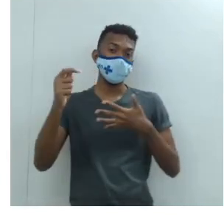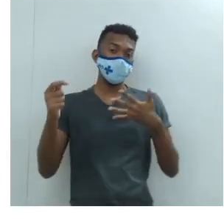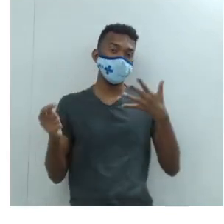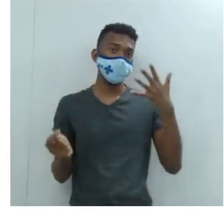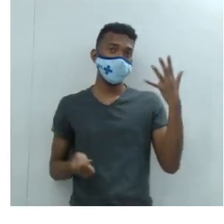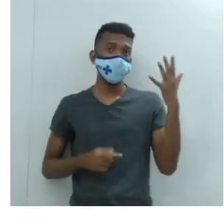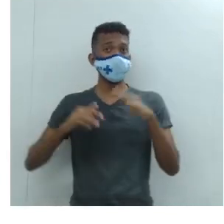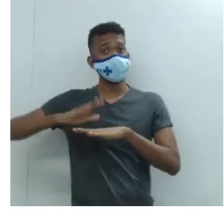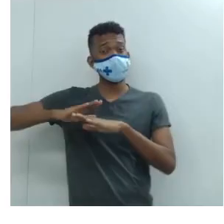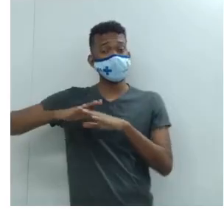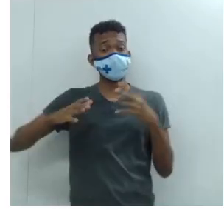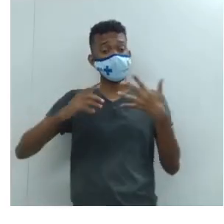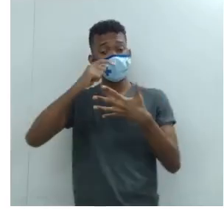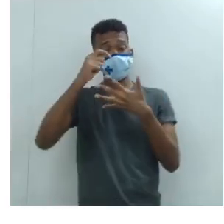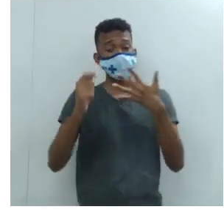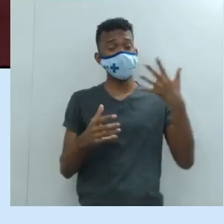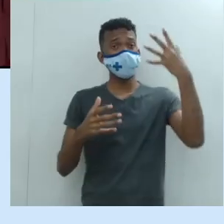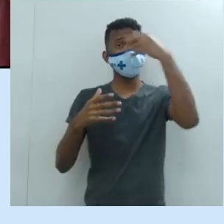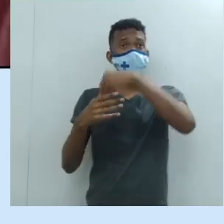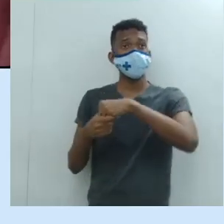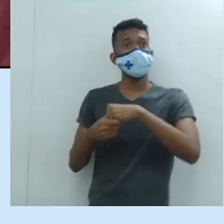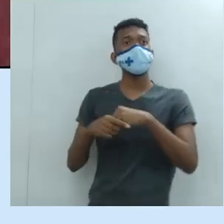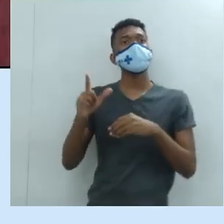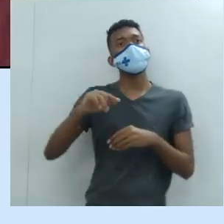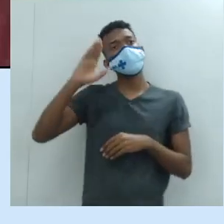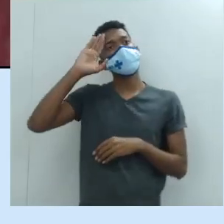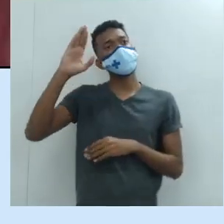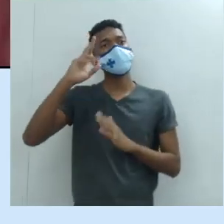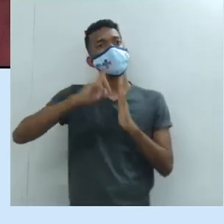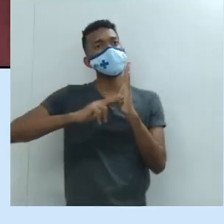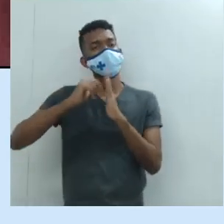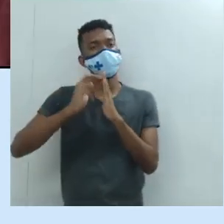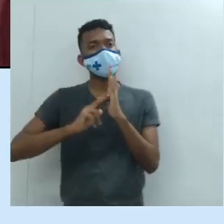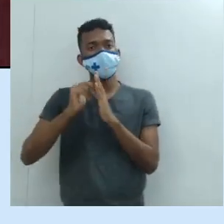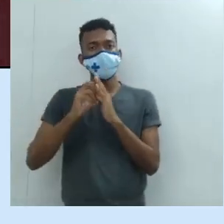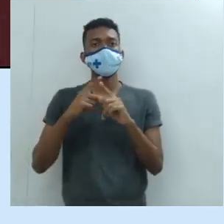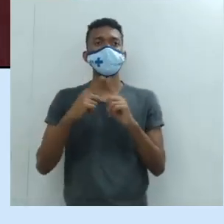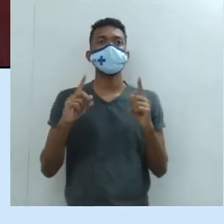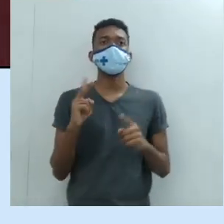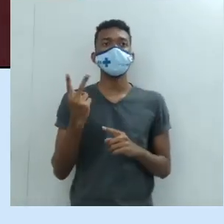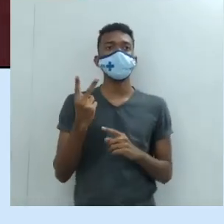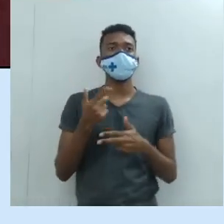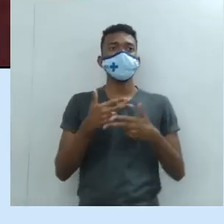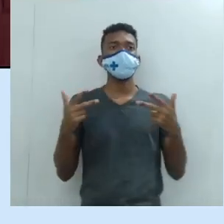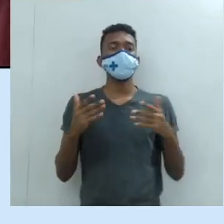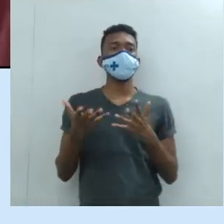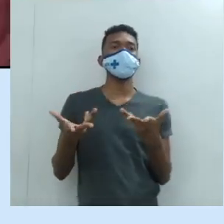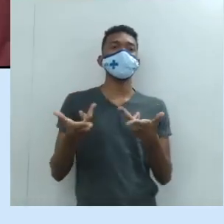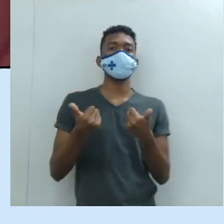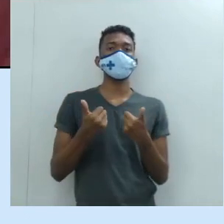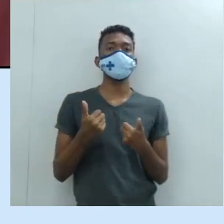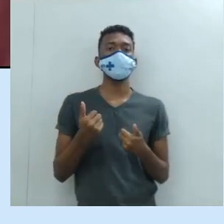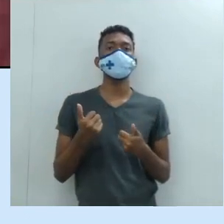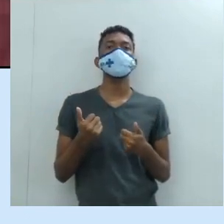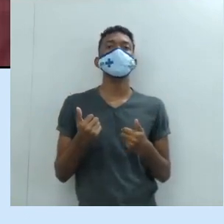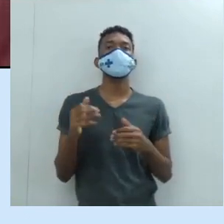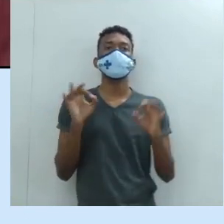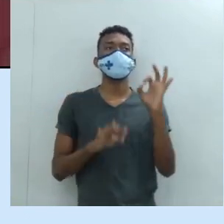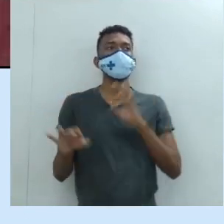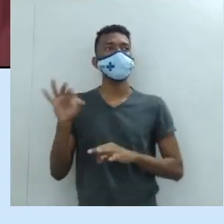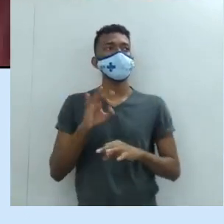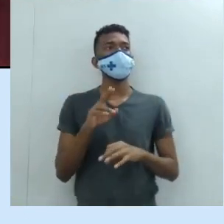Conhecido principalmente como pintor, duas de suas grandiosas obras,